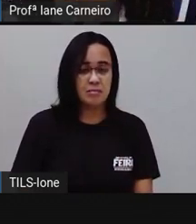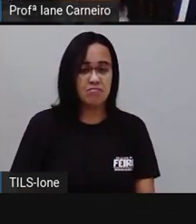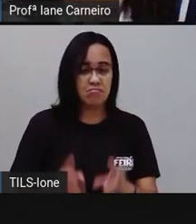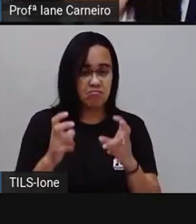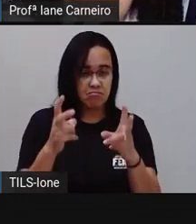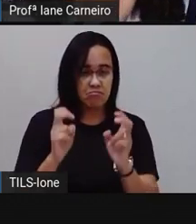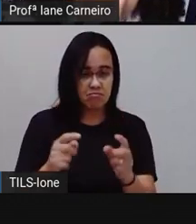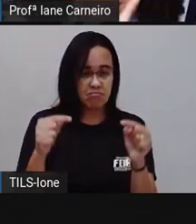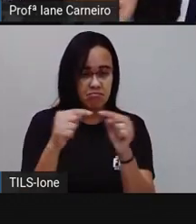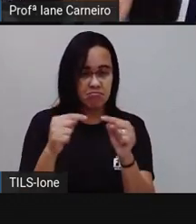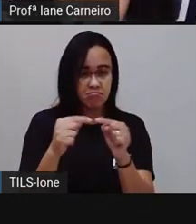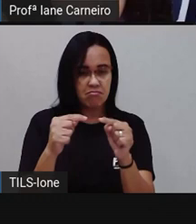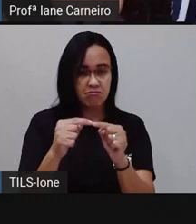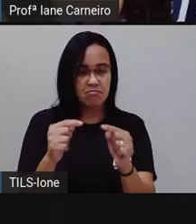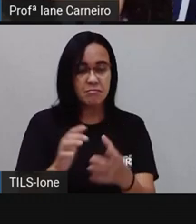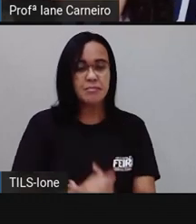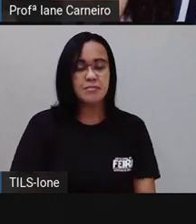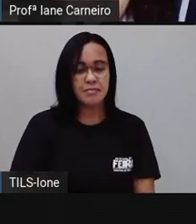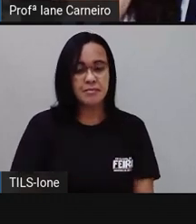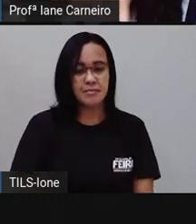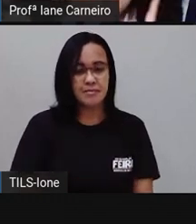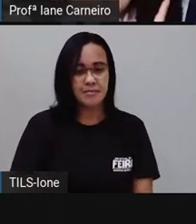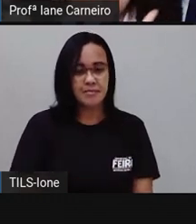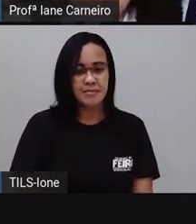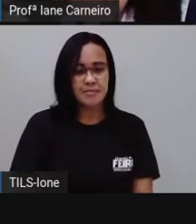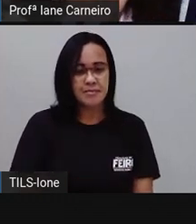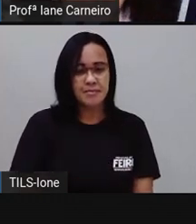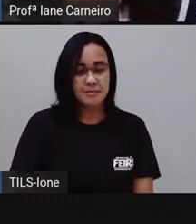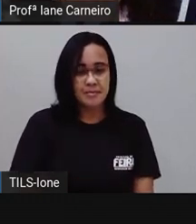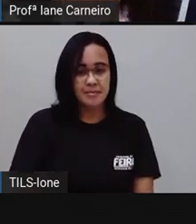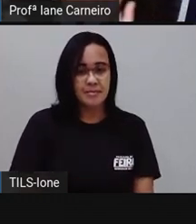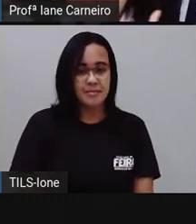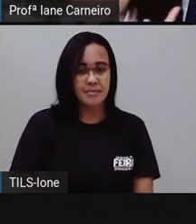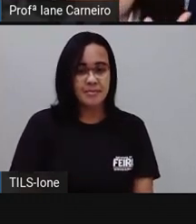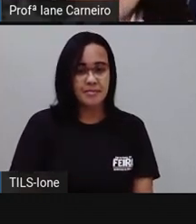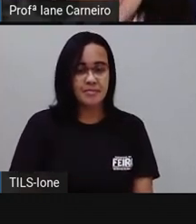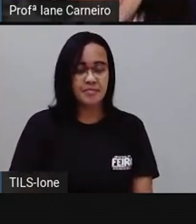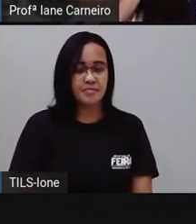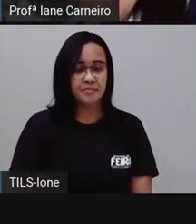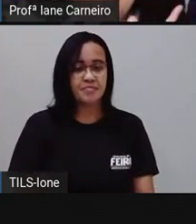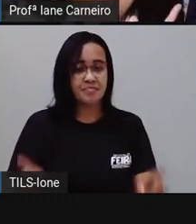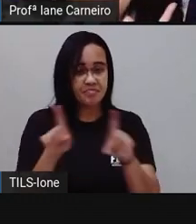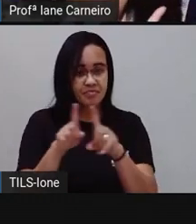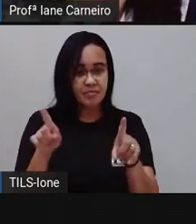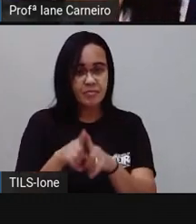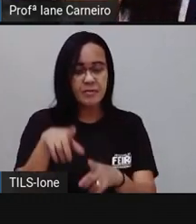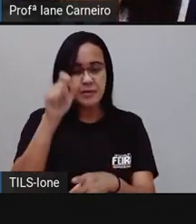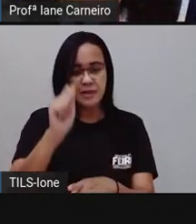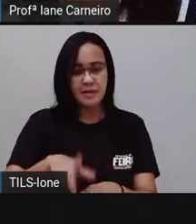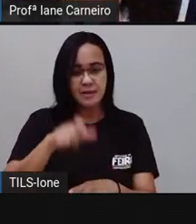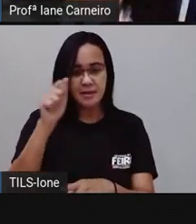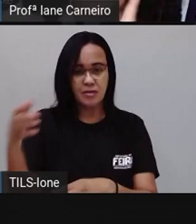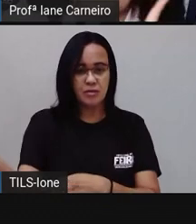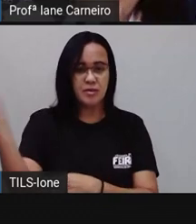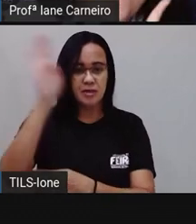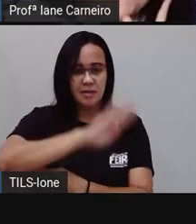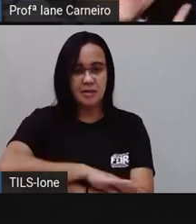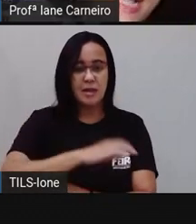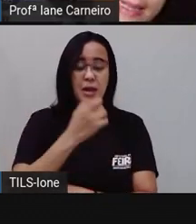rimas. Ainda tem outra rima, ó. Também de azul a janela para a cor ficar